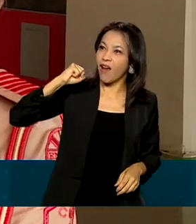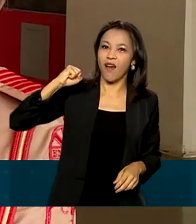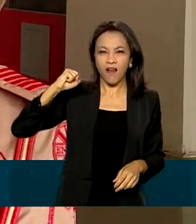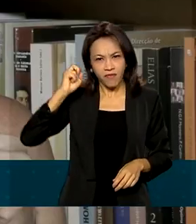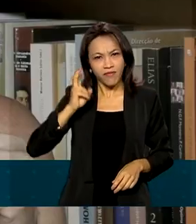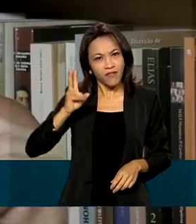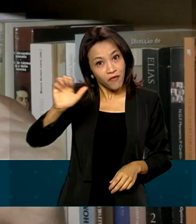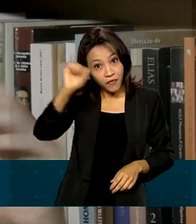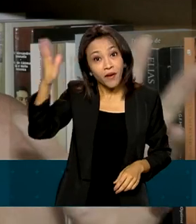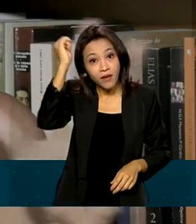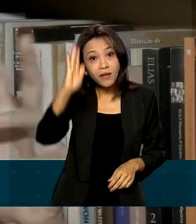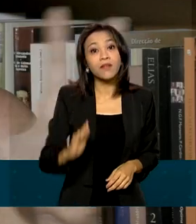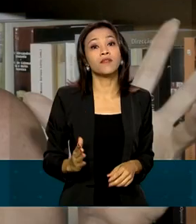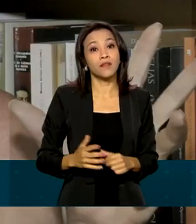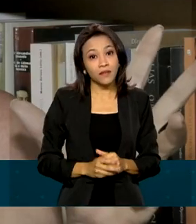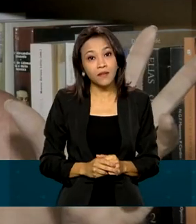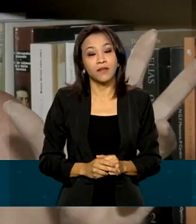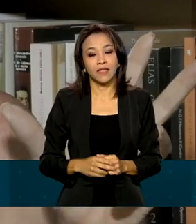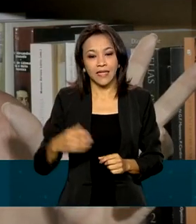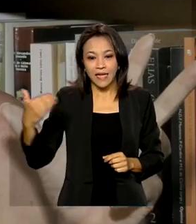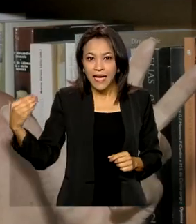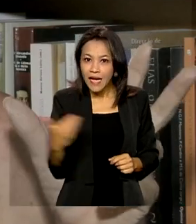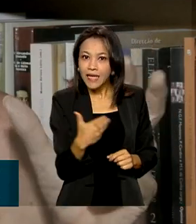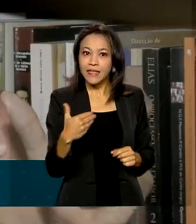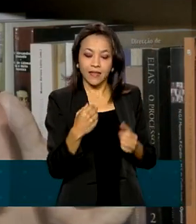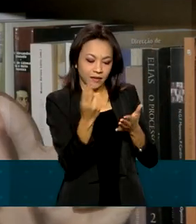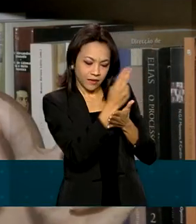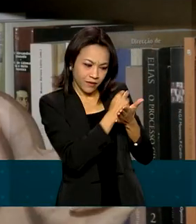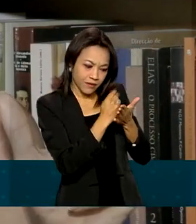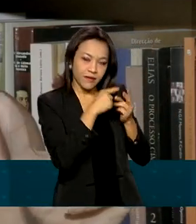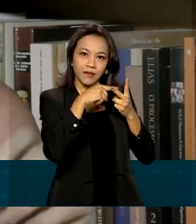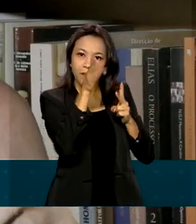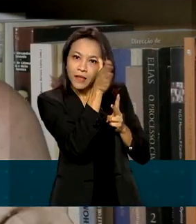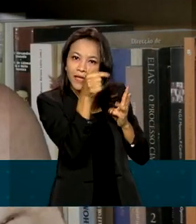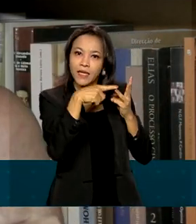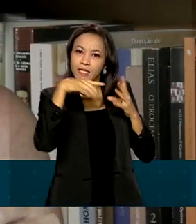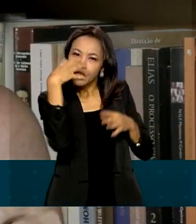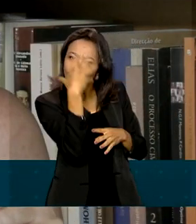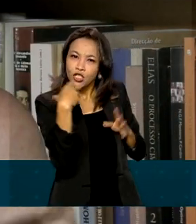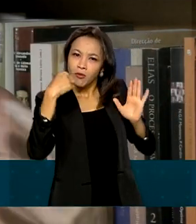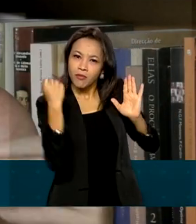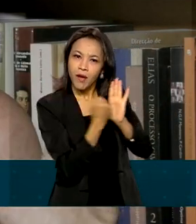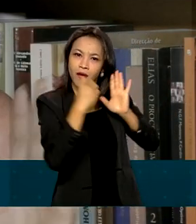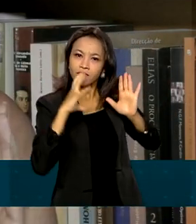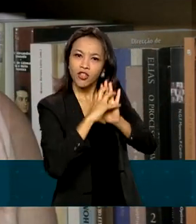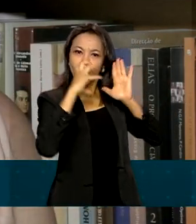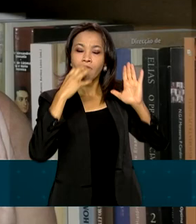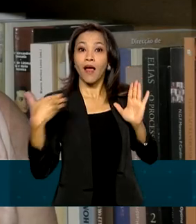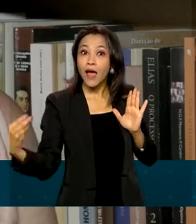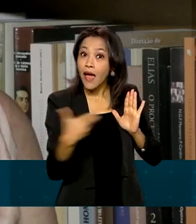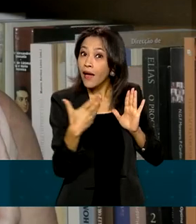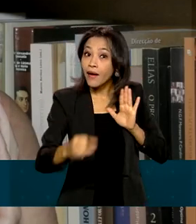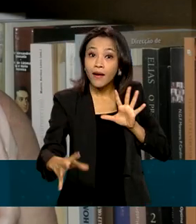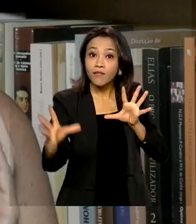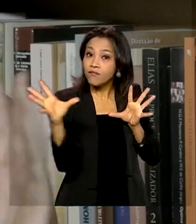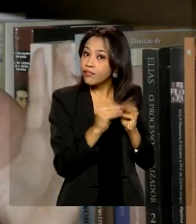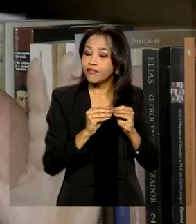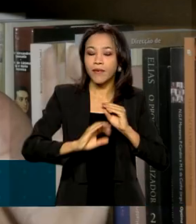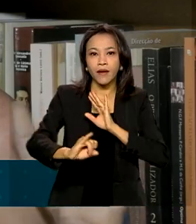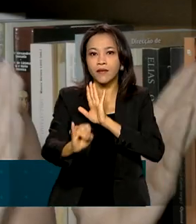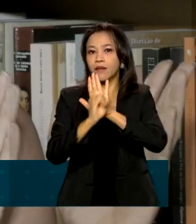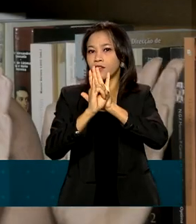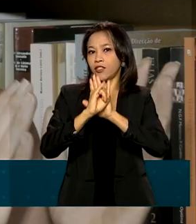no exterior. Esses símbolos vão ser fundamentais para essa mudança de chave da construção da identidade política.